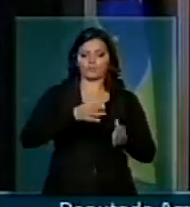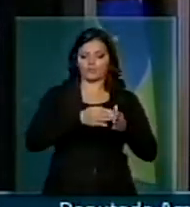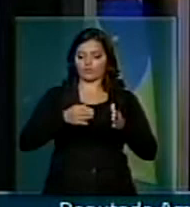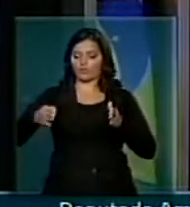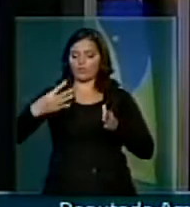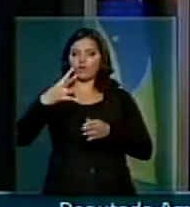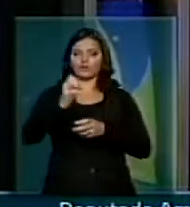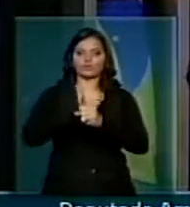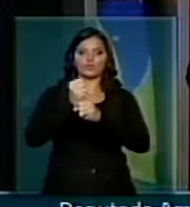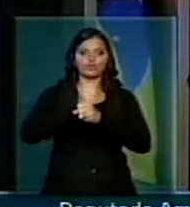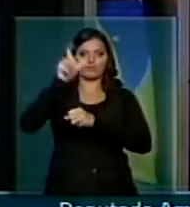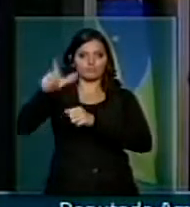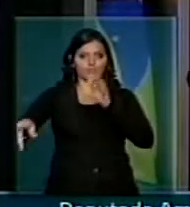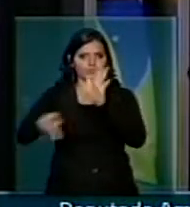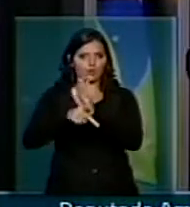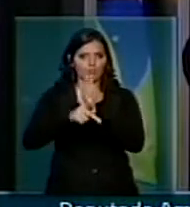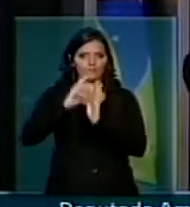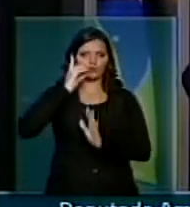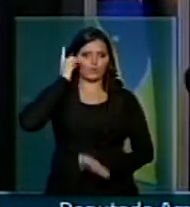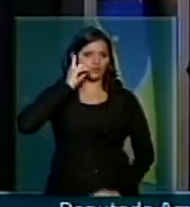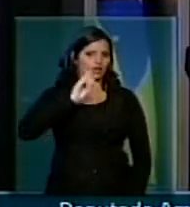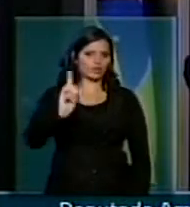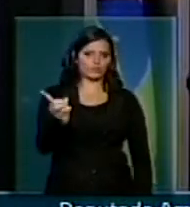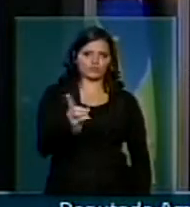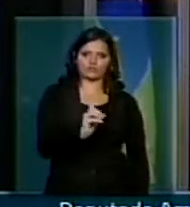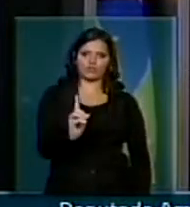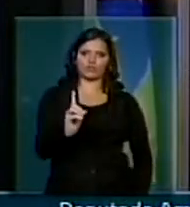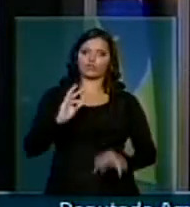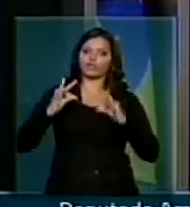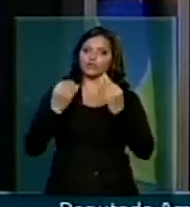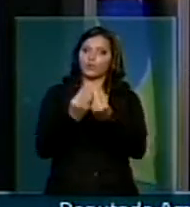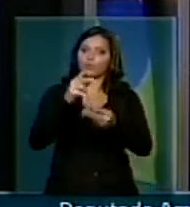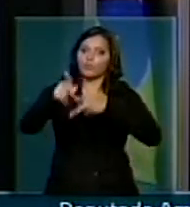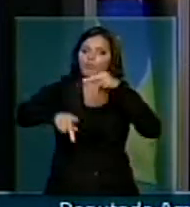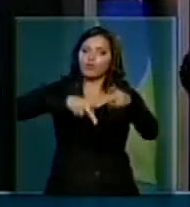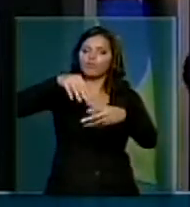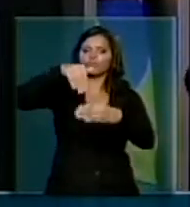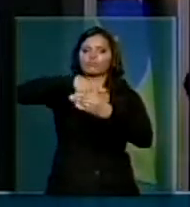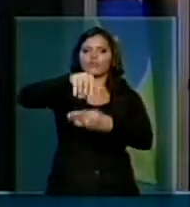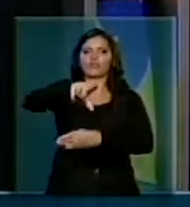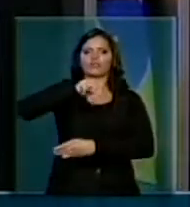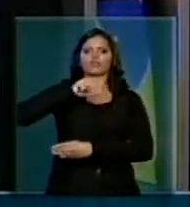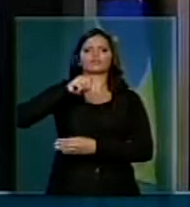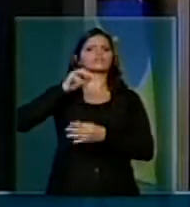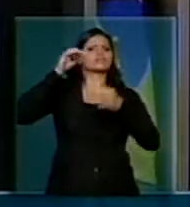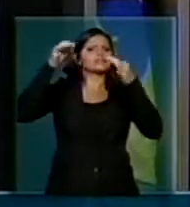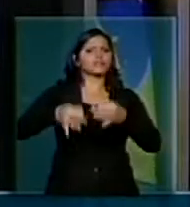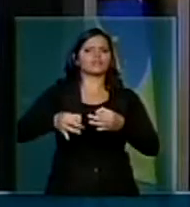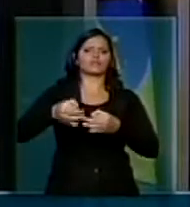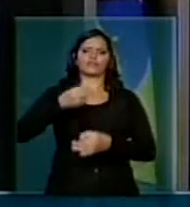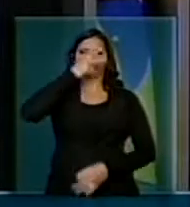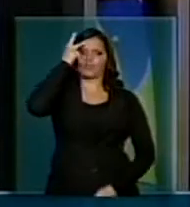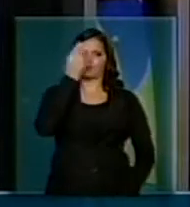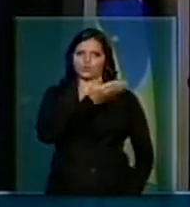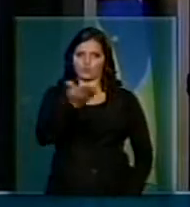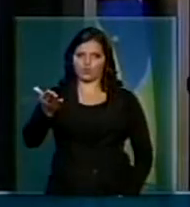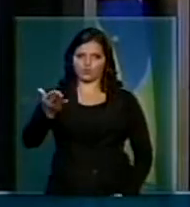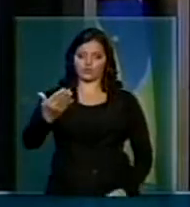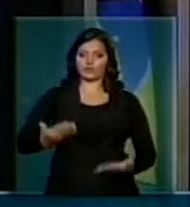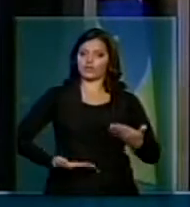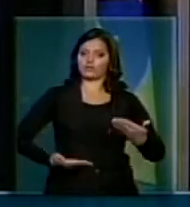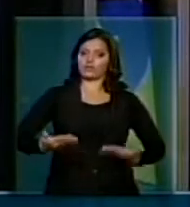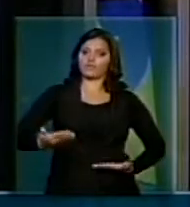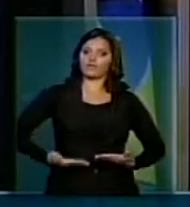pertence ao mandatário, o mandato pertence àqueles que o elegeram. Sem dúvida nenhuma, os servidores foram um dos